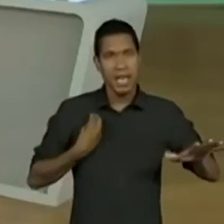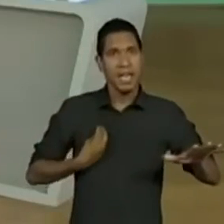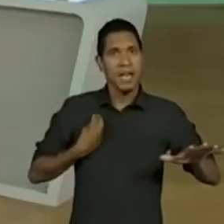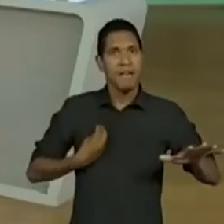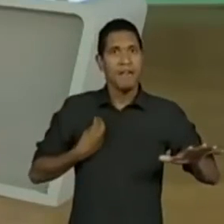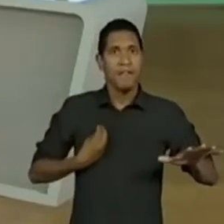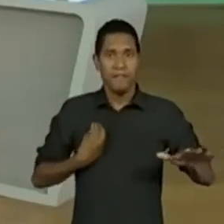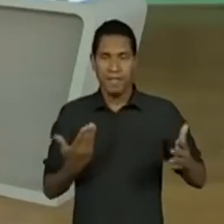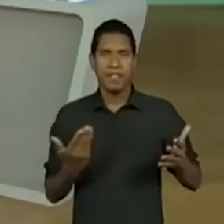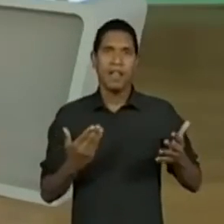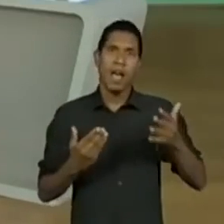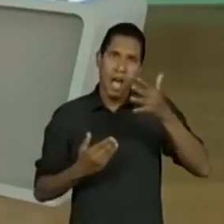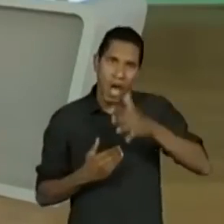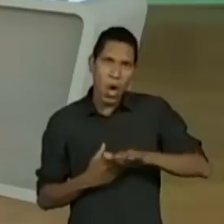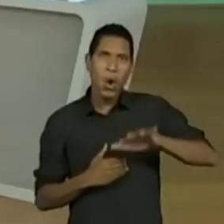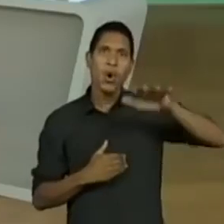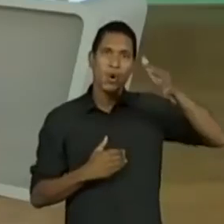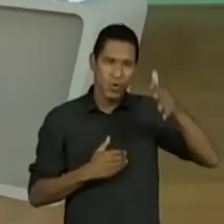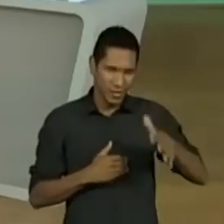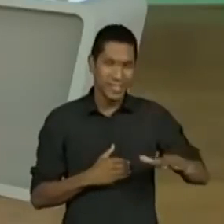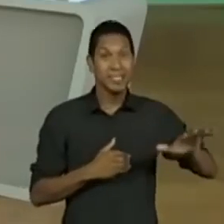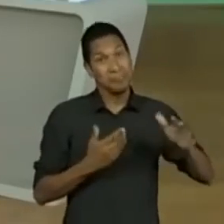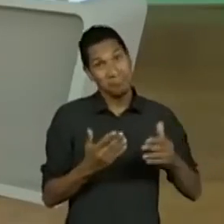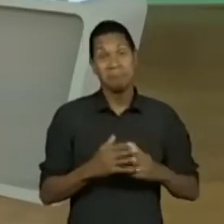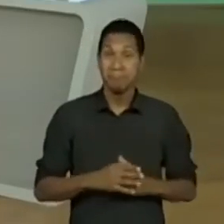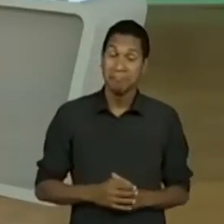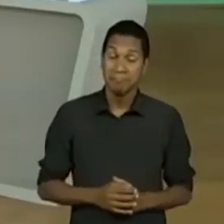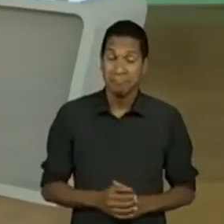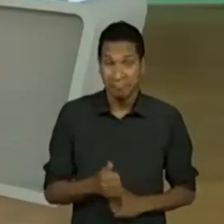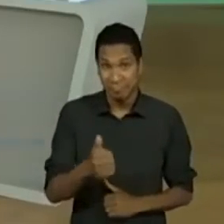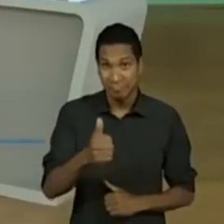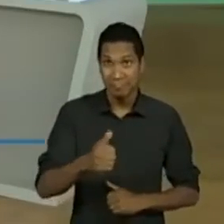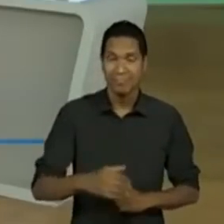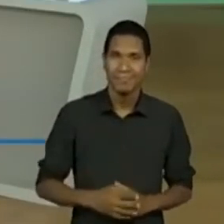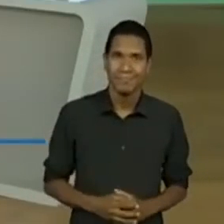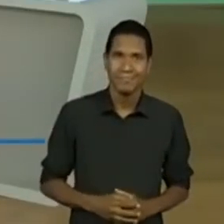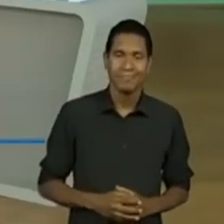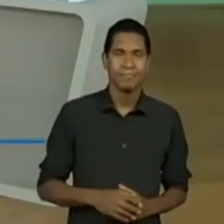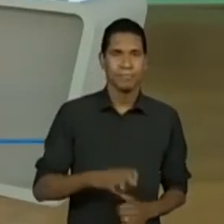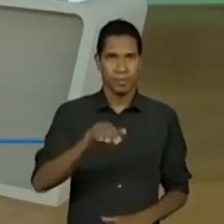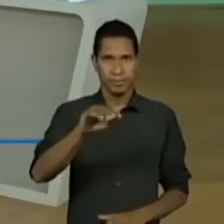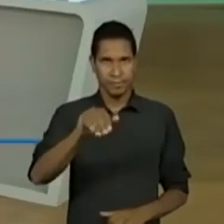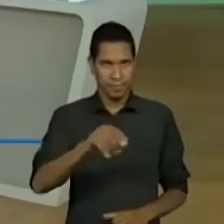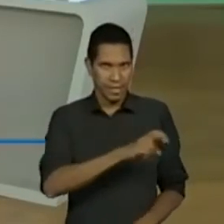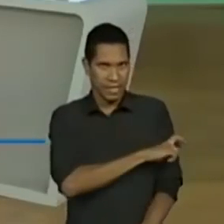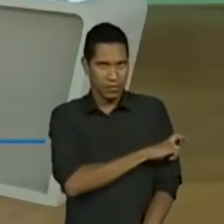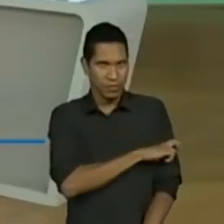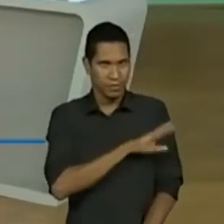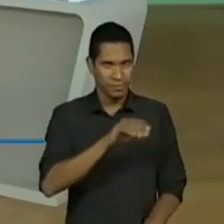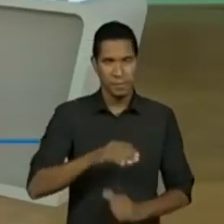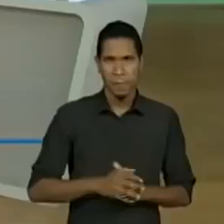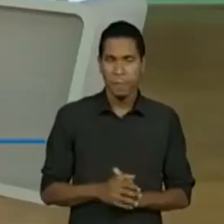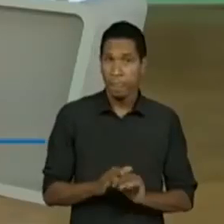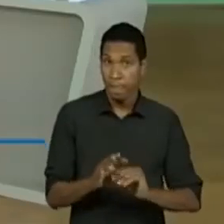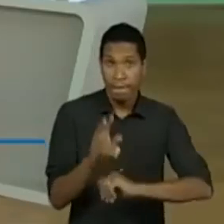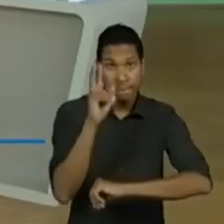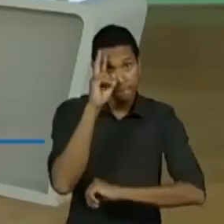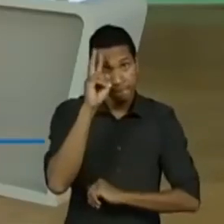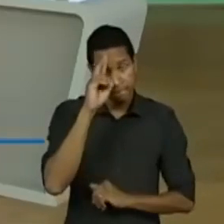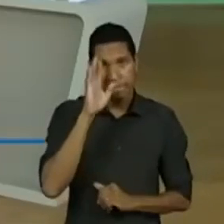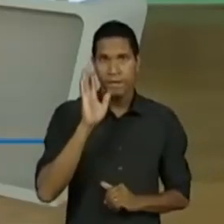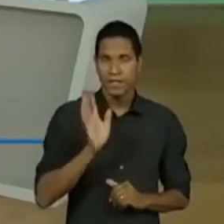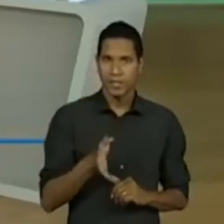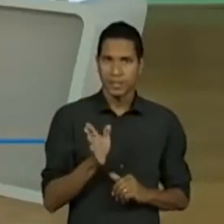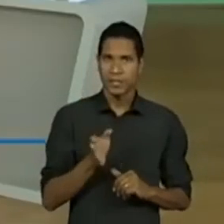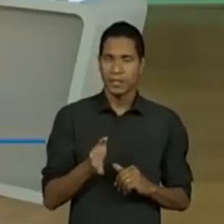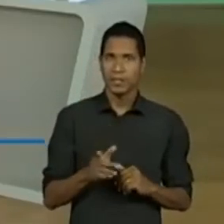as ondas. Boa! Agora, galerinha, galerinha do Quinto Ano, eu lembro que já comentando com